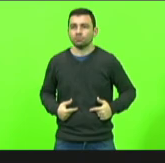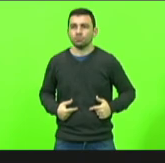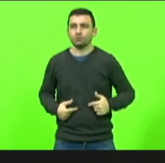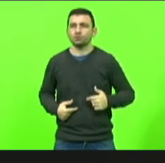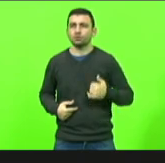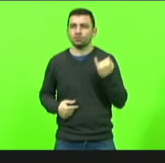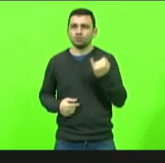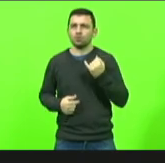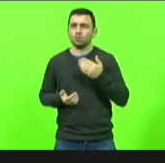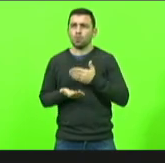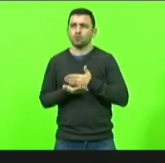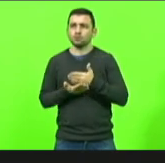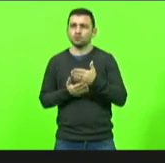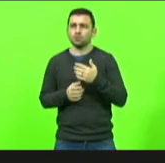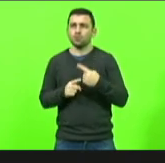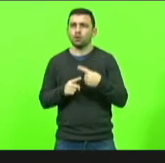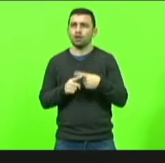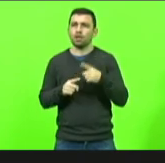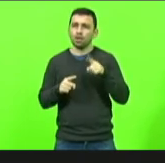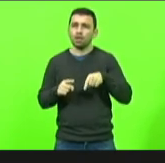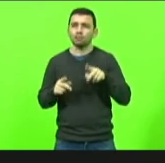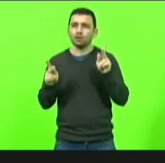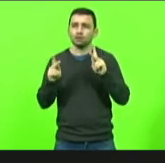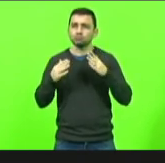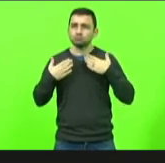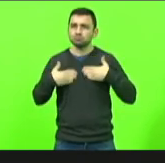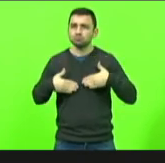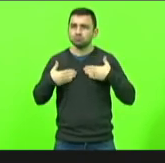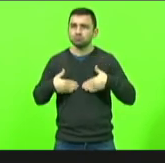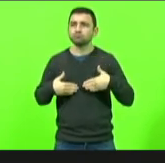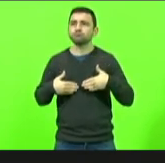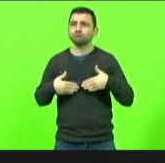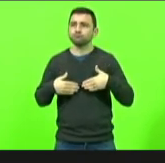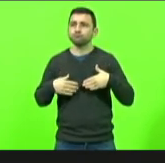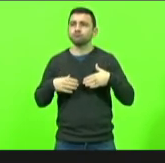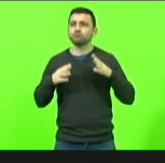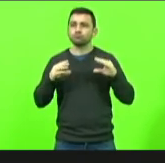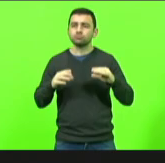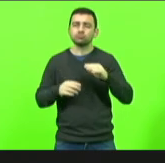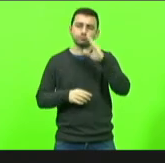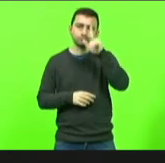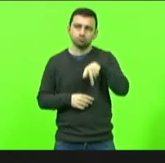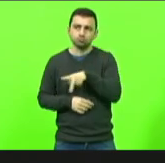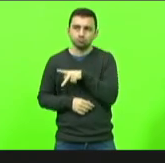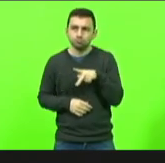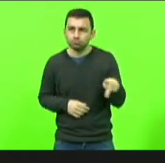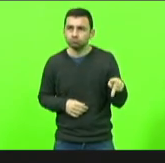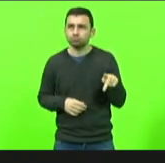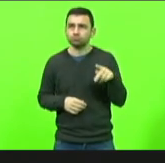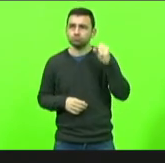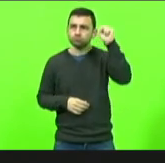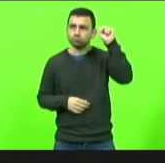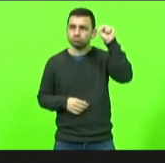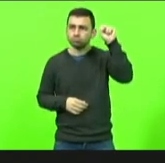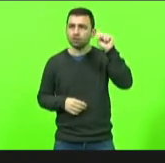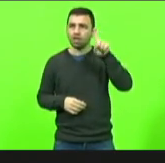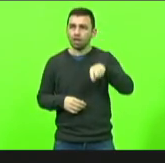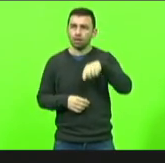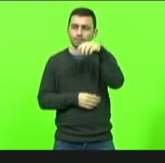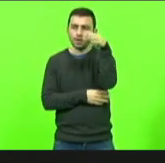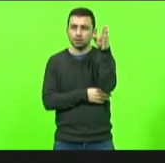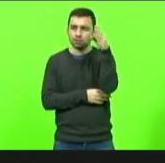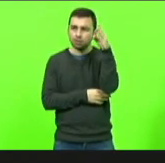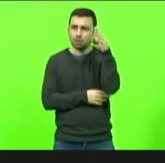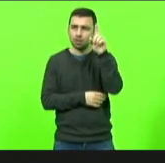de apaziguar acomodar protestantes e católicos frente a uma bandeira nacional o estado